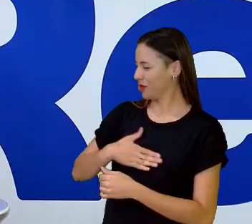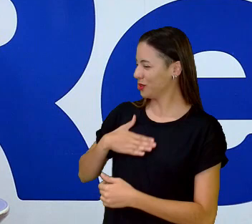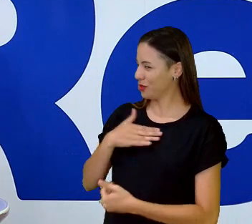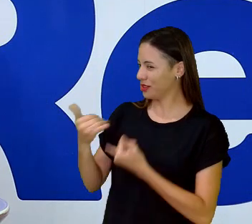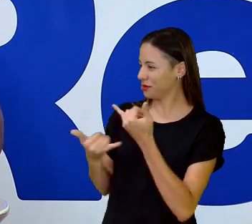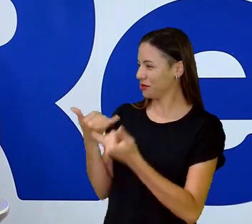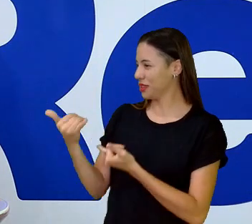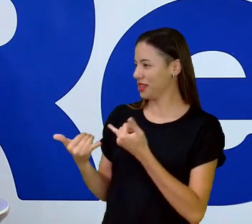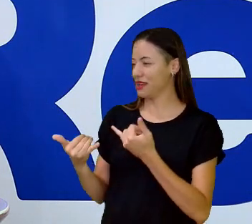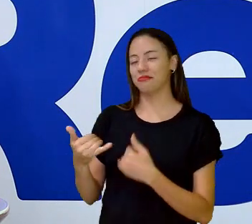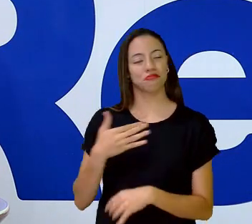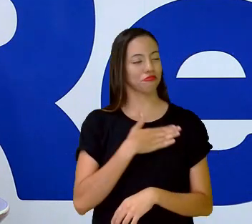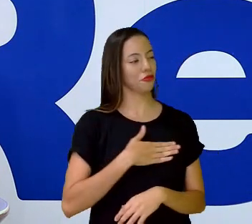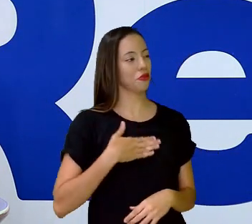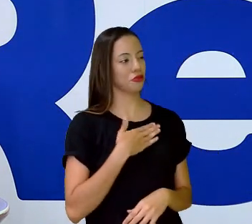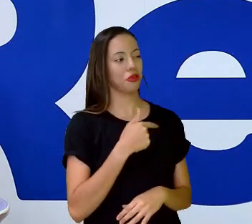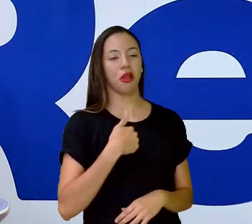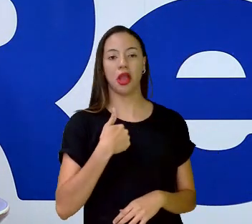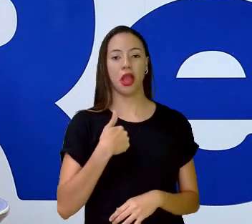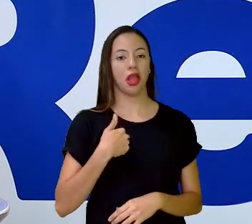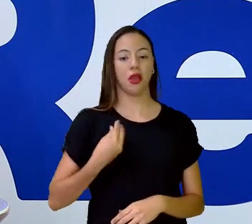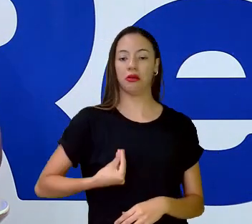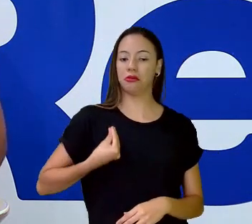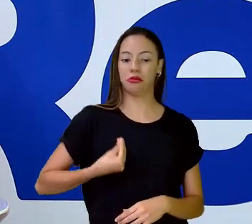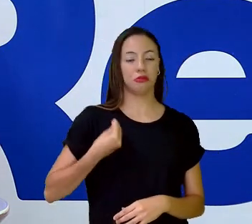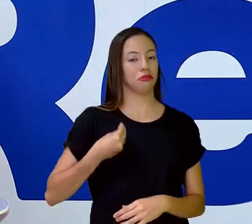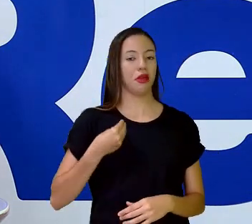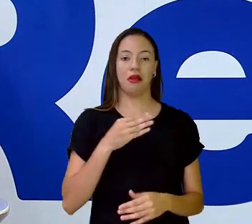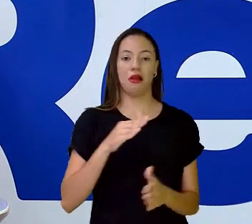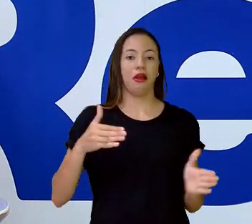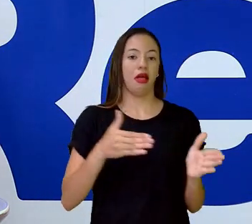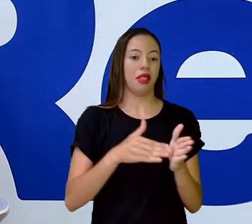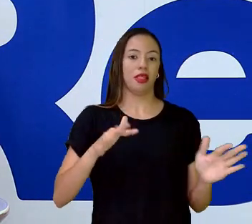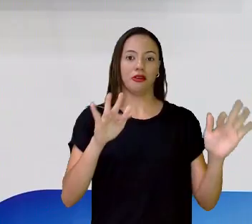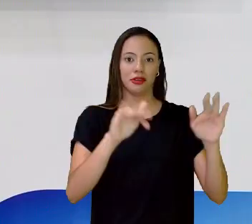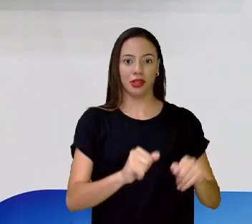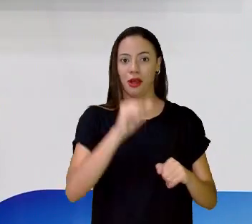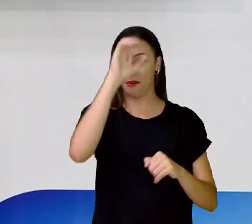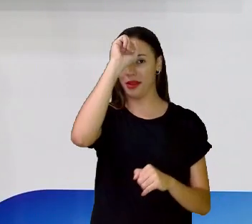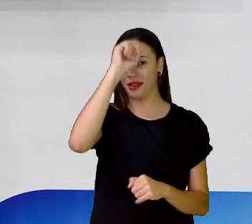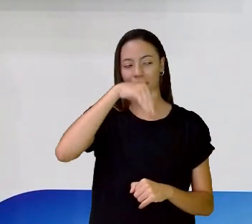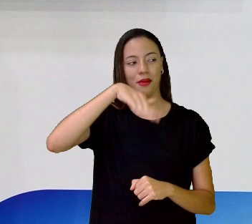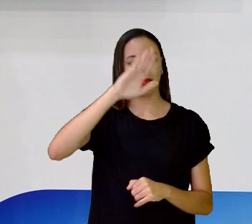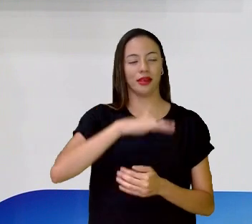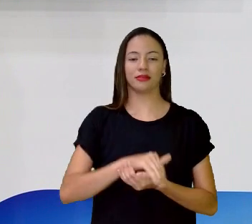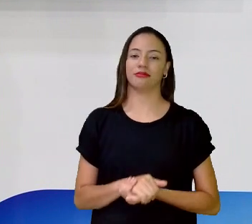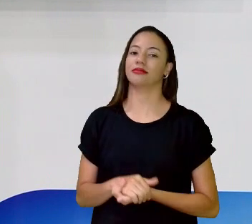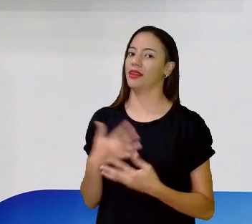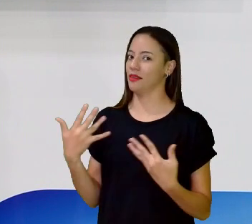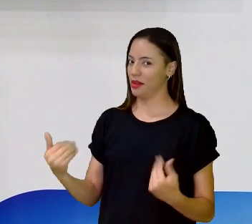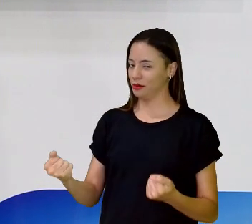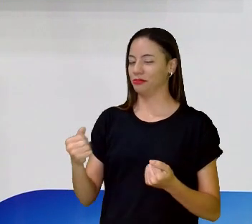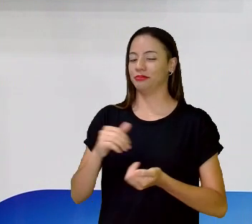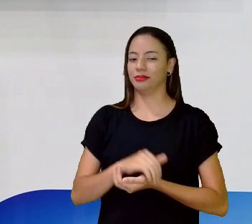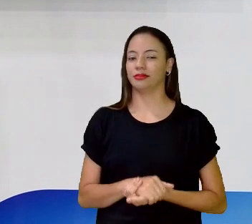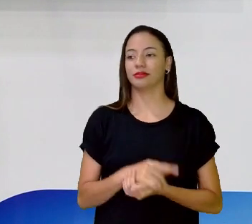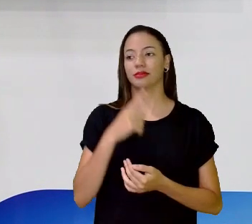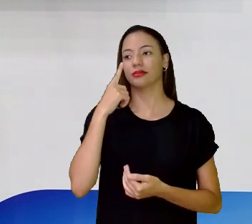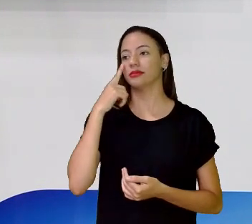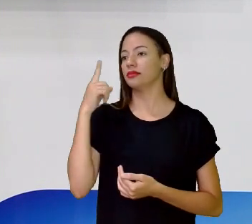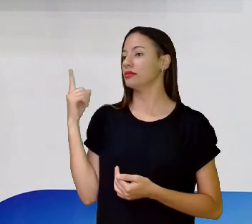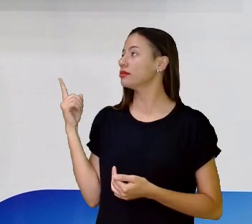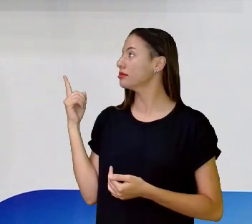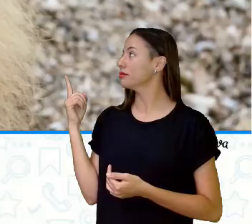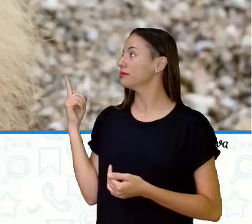Gostei. Não vou sair daqui não, vou ficar até o final. Tá pra aprender sobre os animais aí. Então, vamos embora. Vamos embora que já tá na hora de começar. Olha aí.